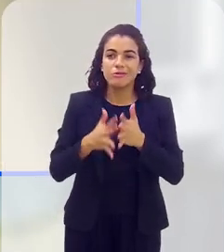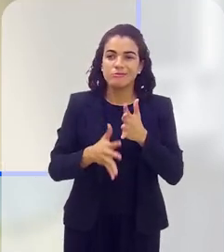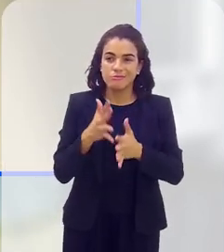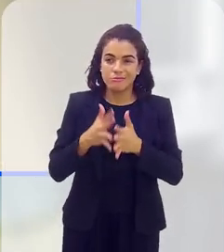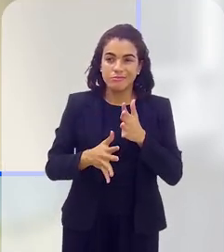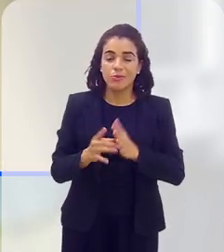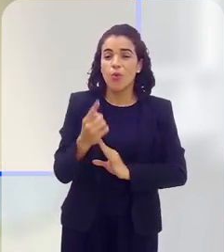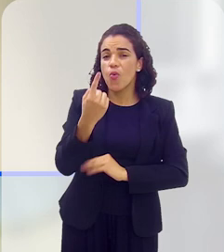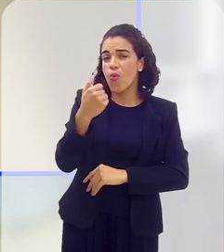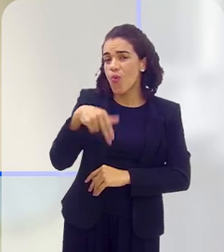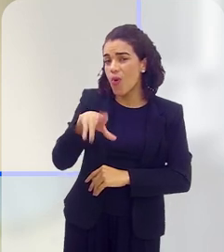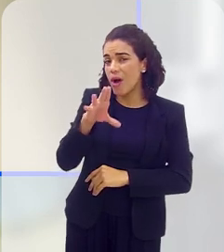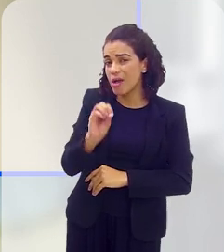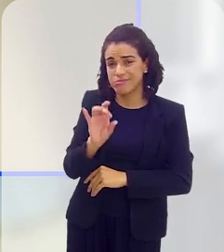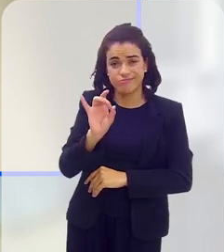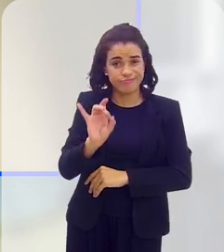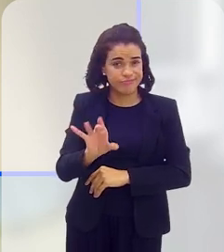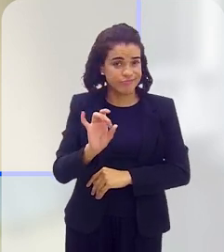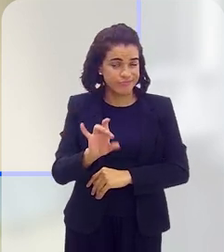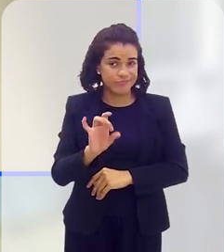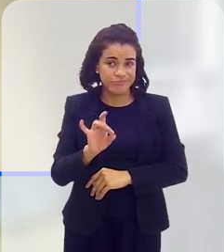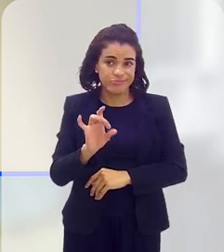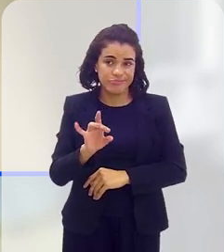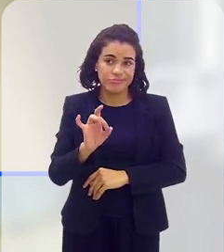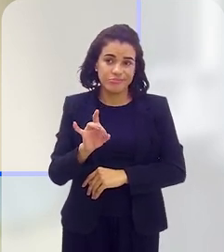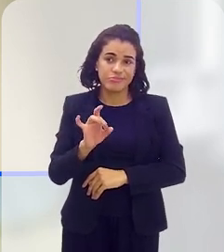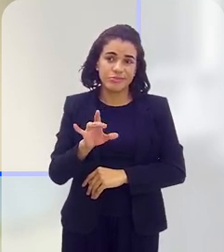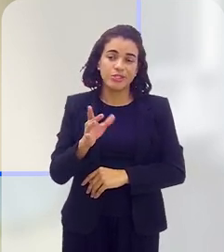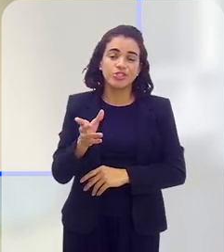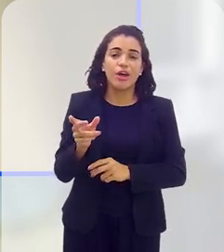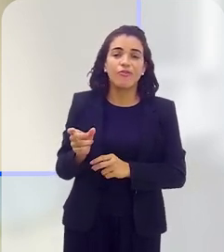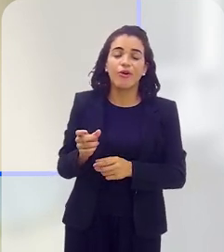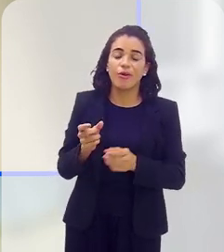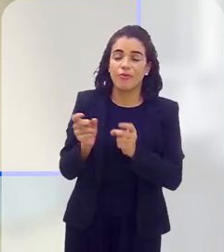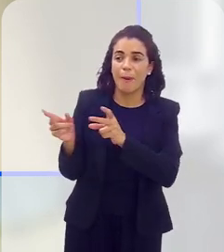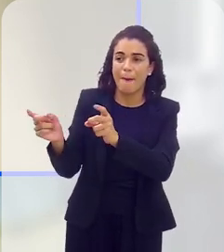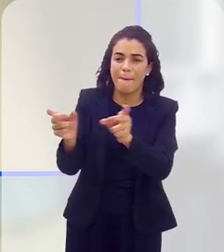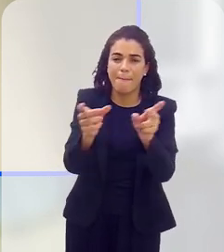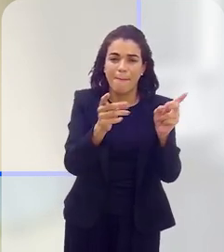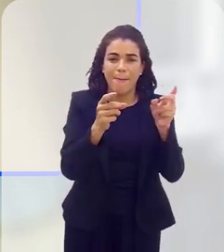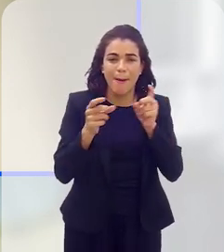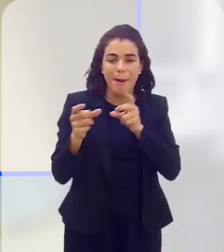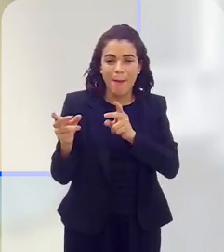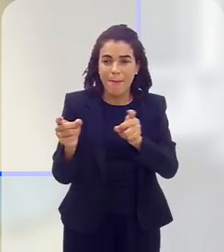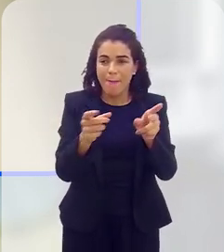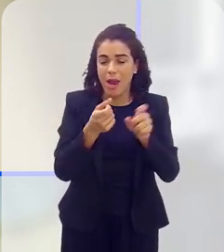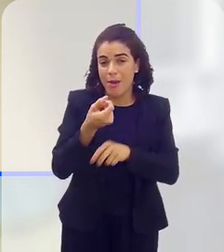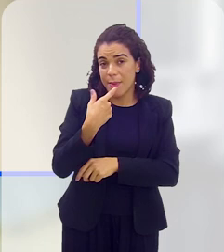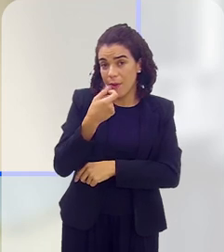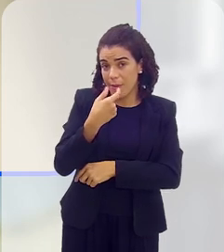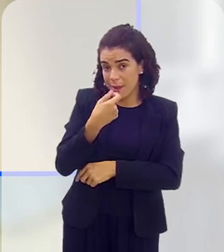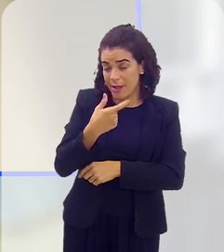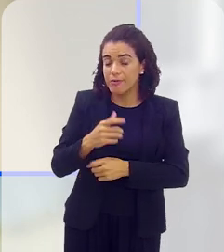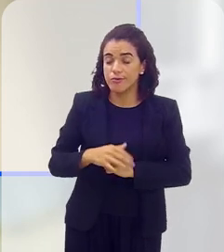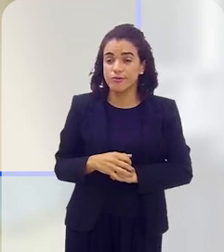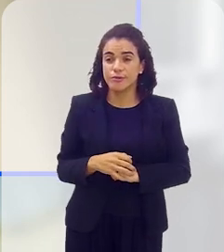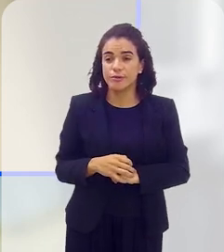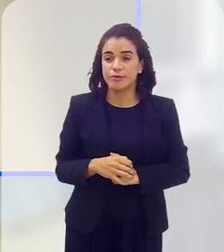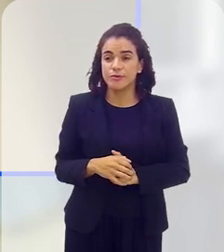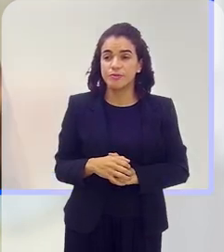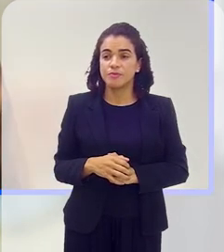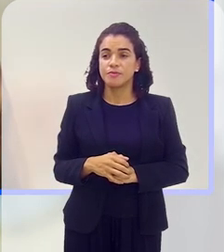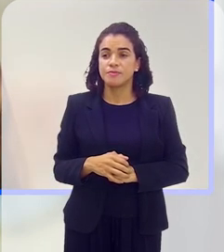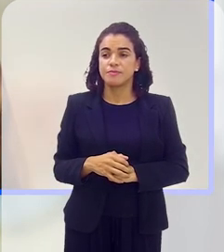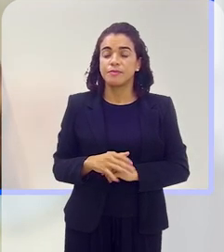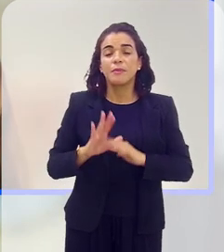ela acabou de... tem um ano só que ela foi lançada no mercado, né, que foi autorizada pela Anvisa. Sim, sim.